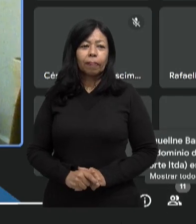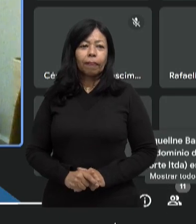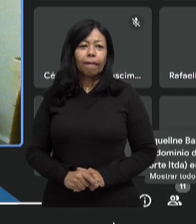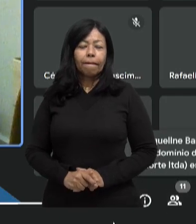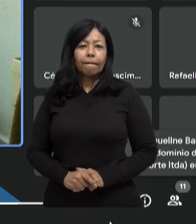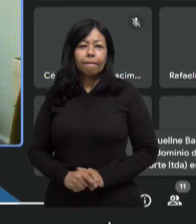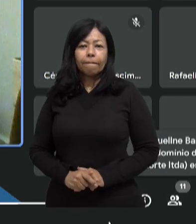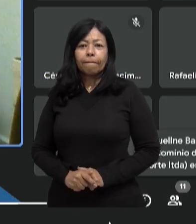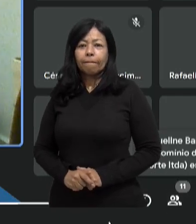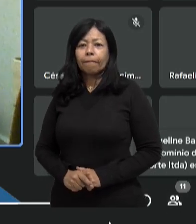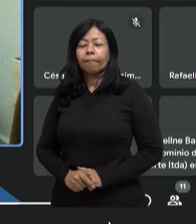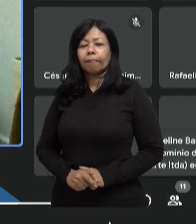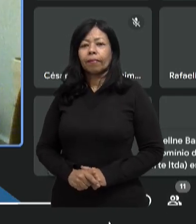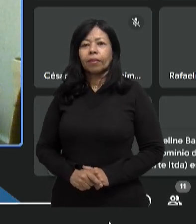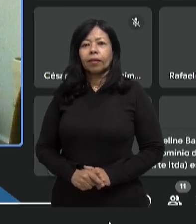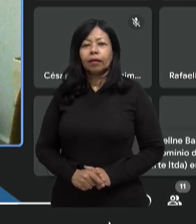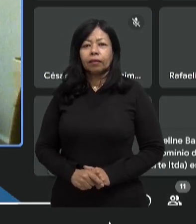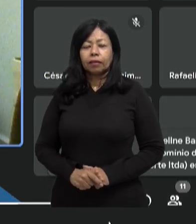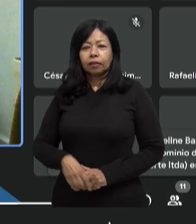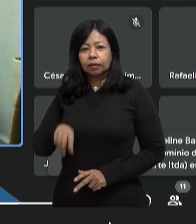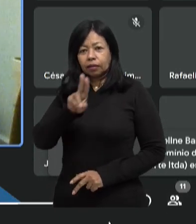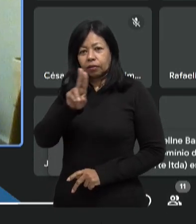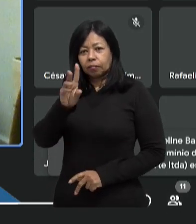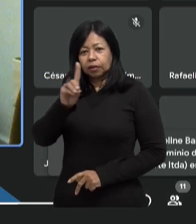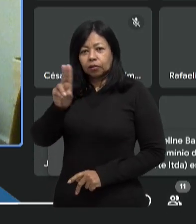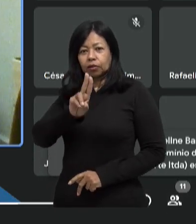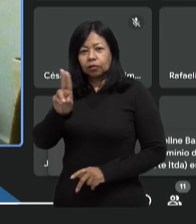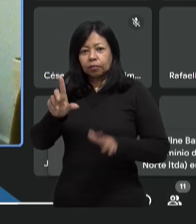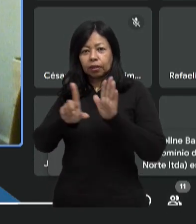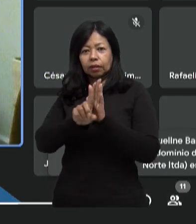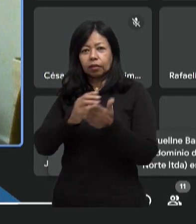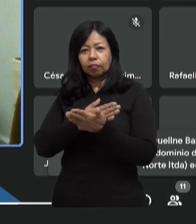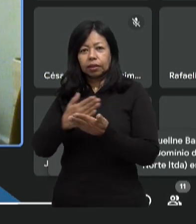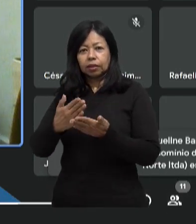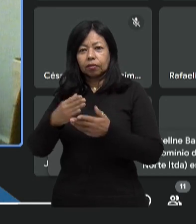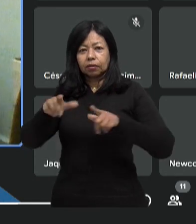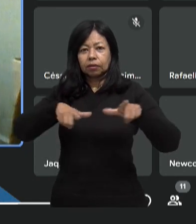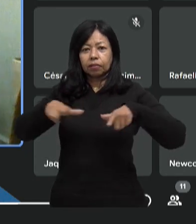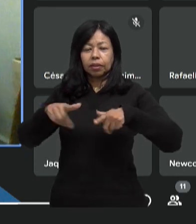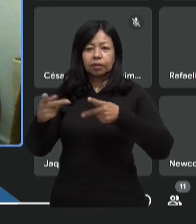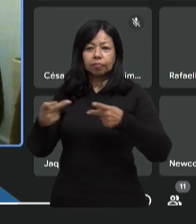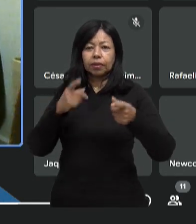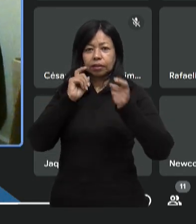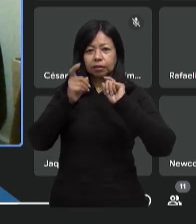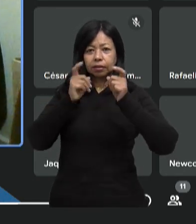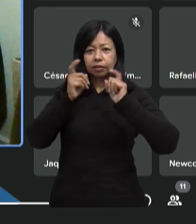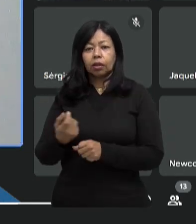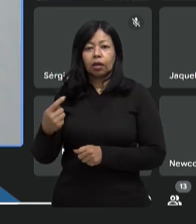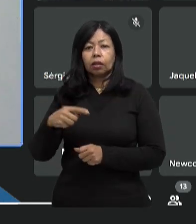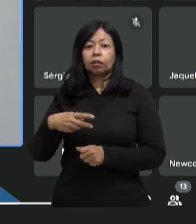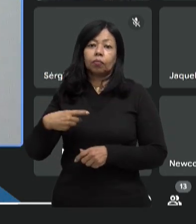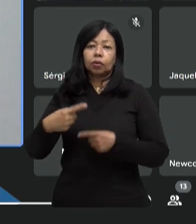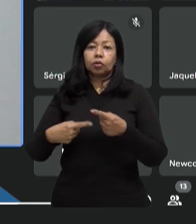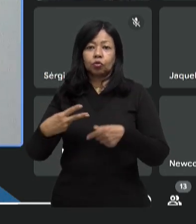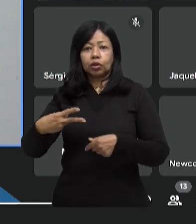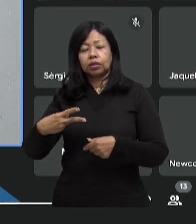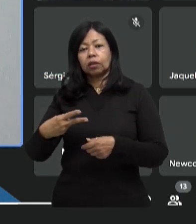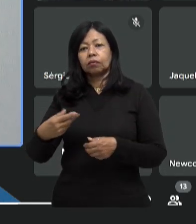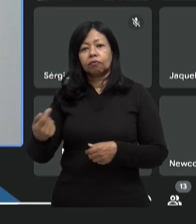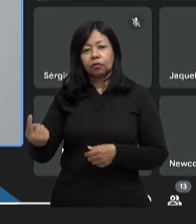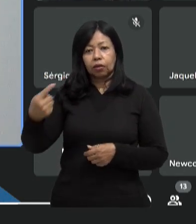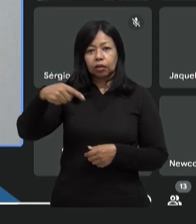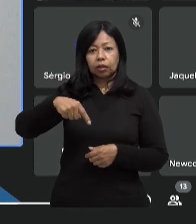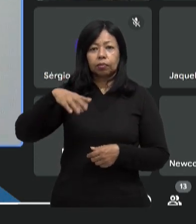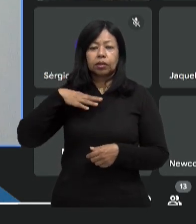A ver do número legal... Logo no início da 24ª sessão ordinária da Câmara Municipal de Cubatão, o vereador Alessandro